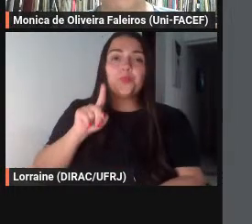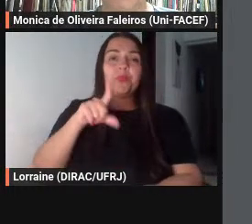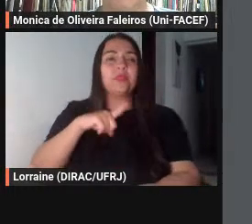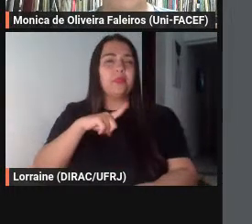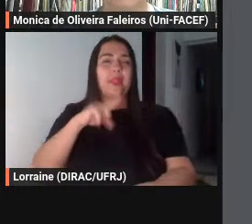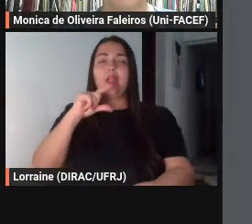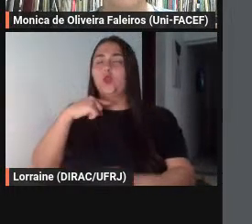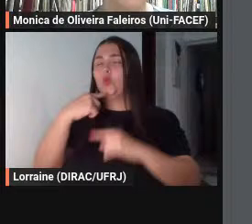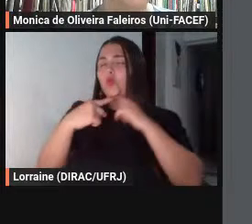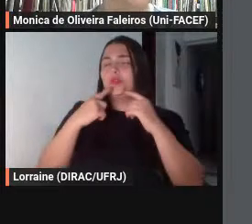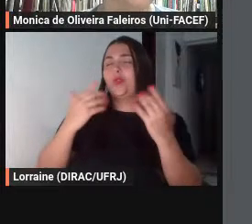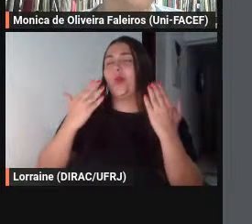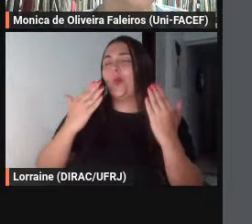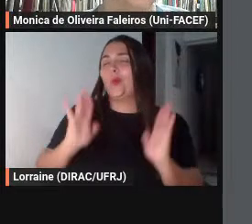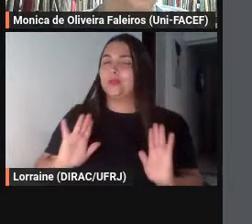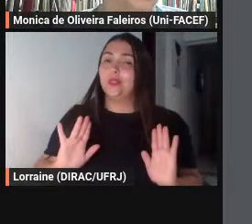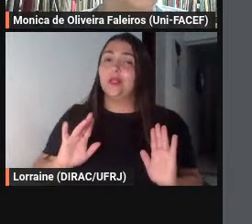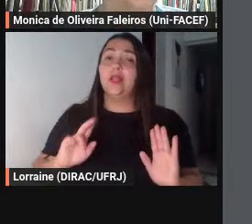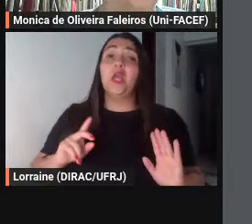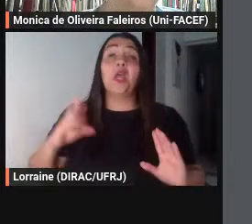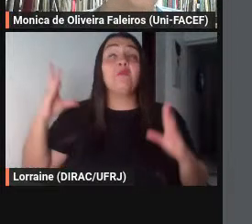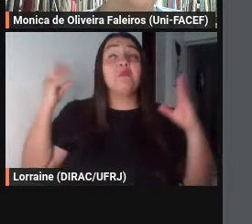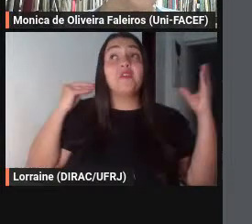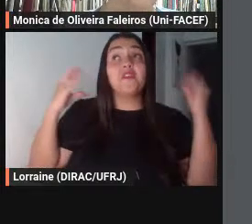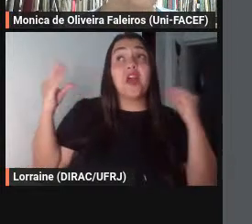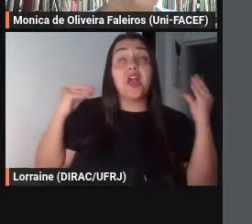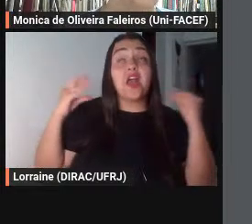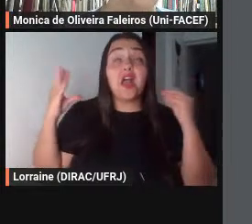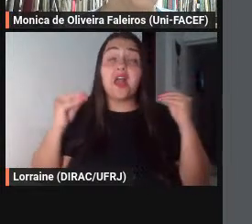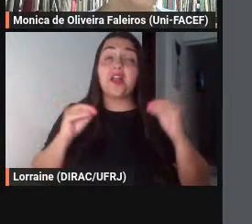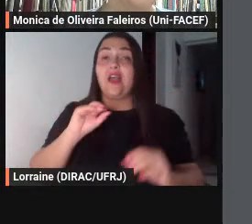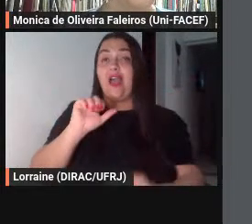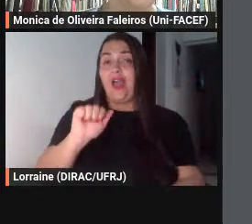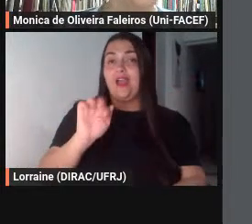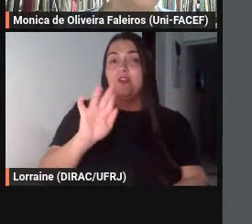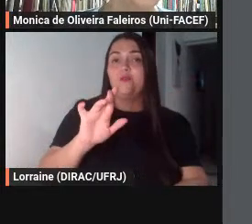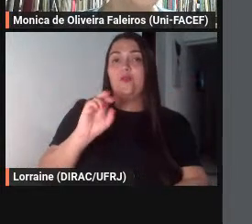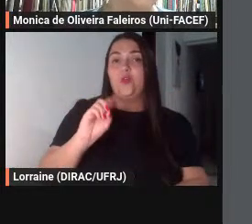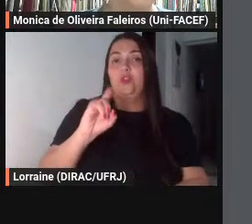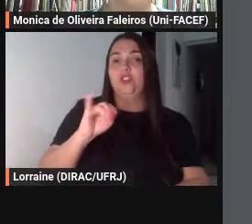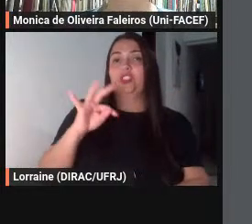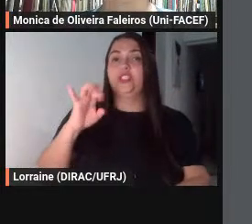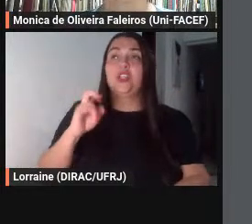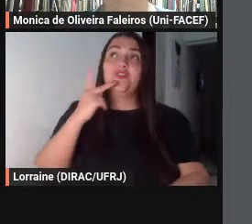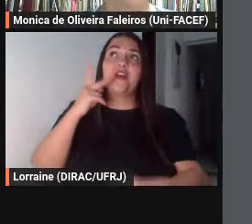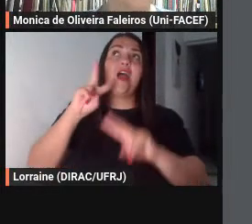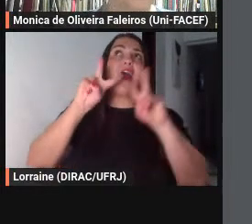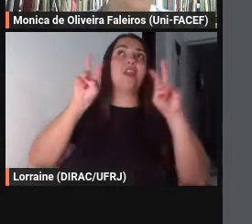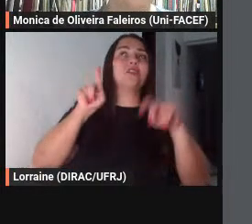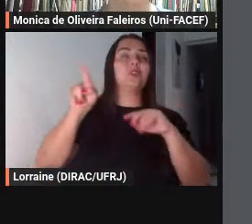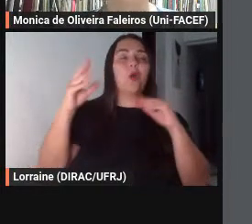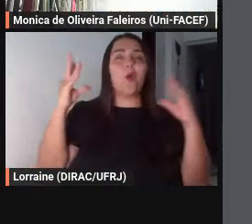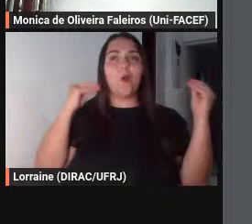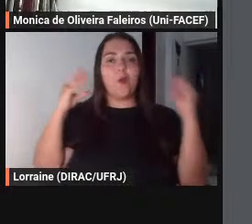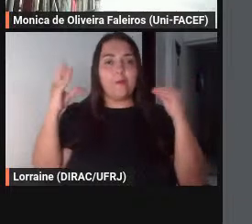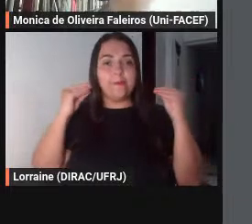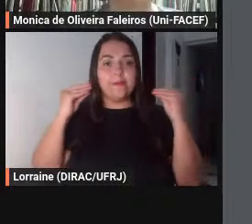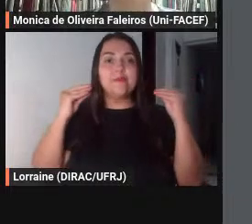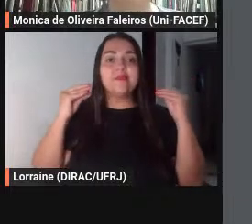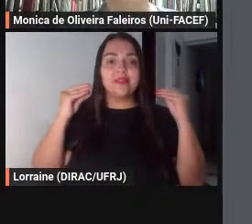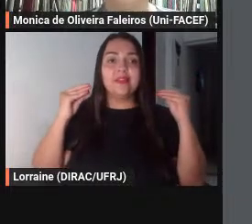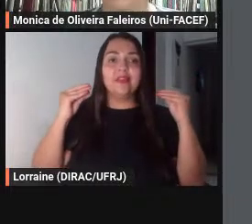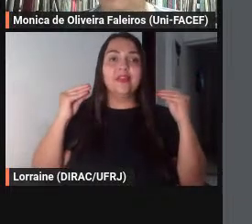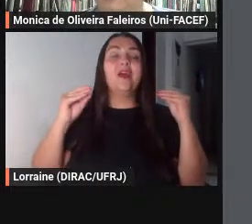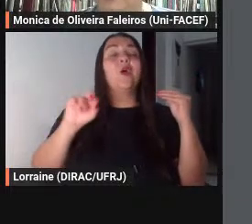quando ele diz dizem que Afrodite né portanto já percebemos aí uma desacralização de uma suposta